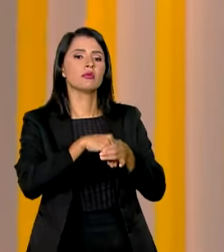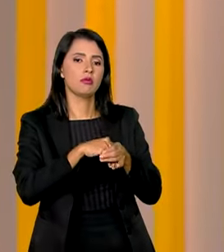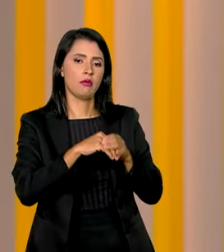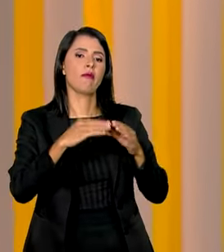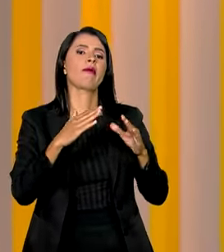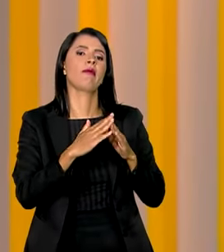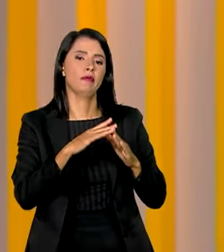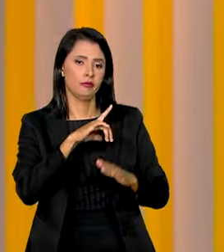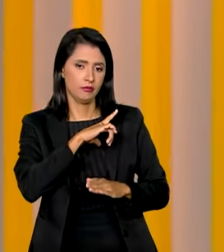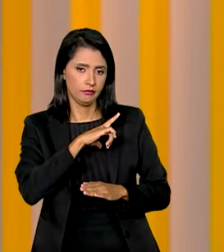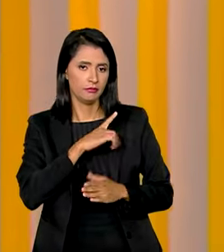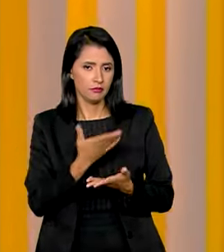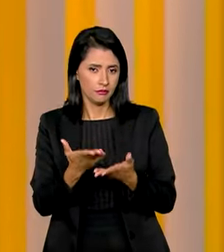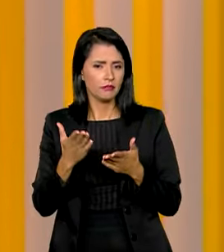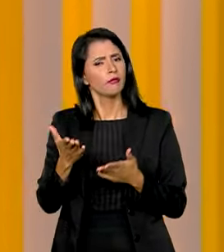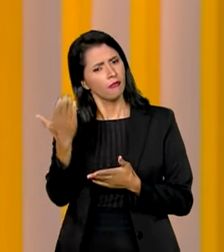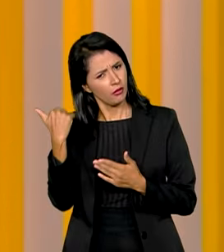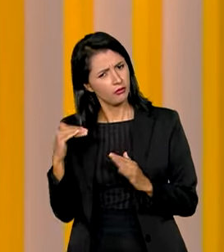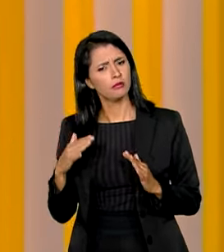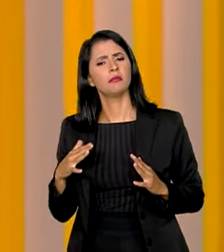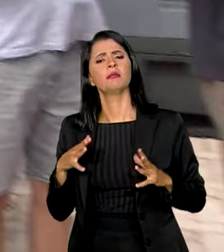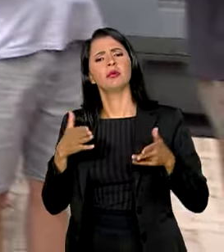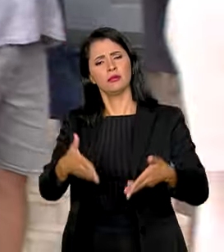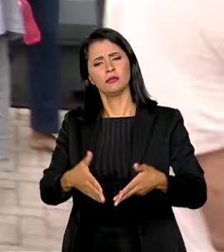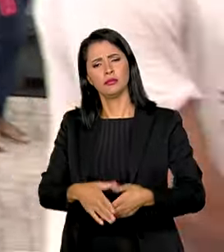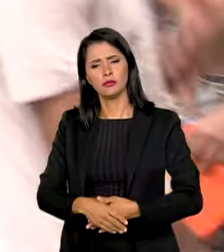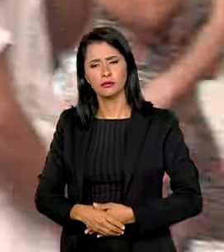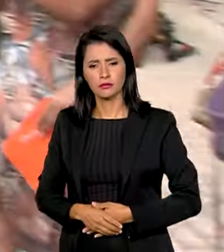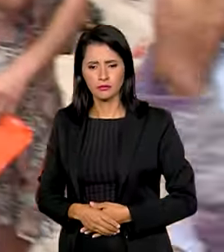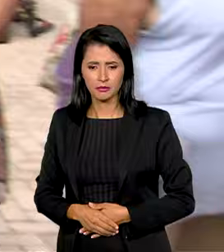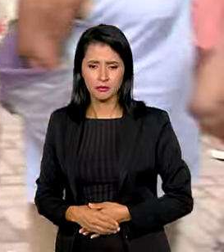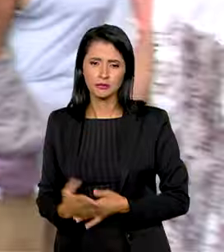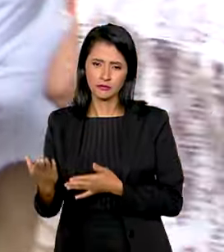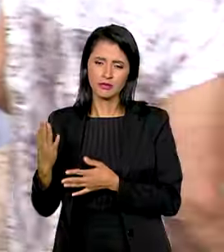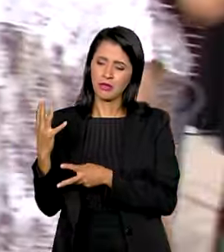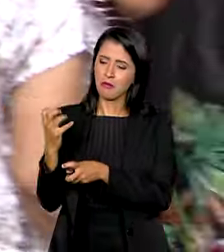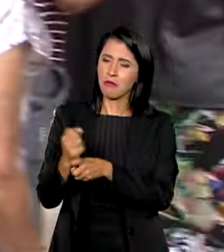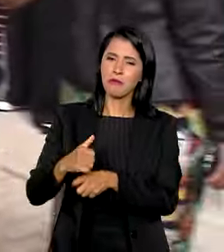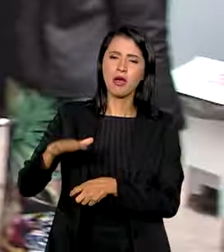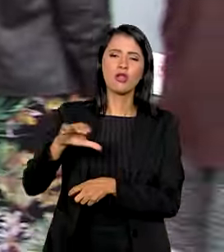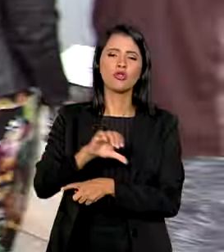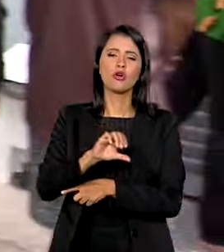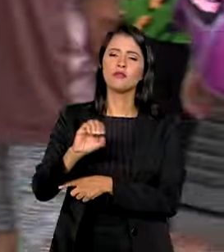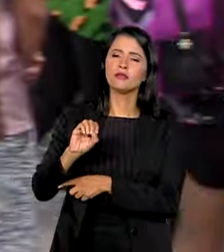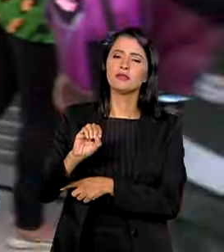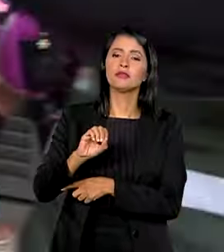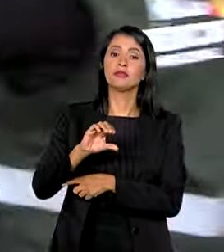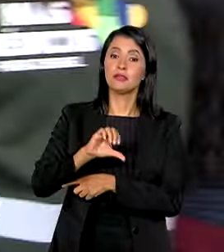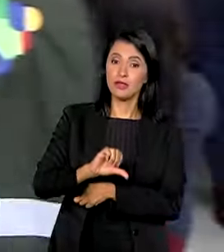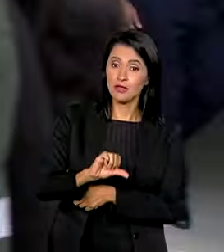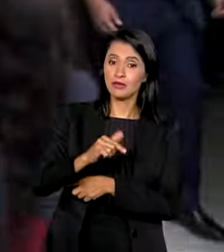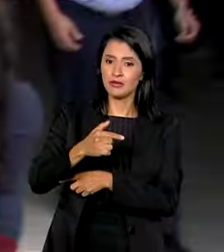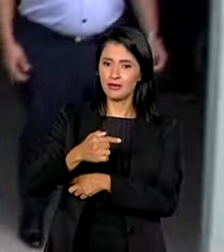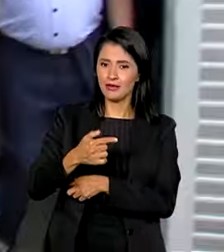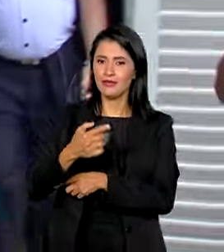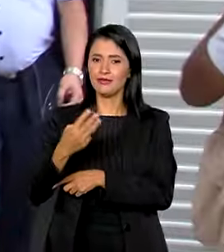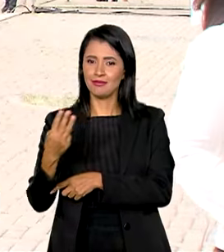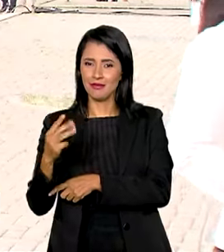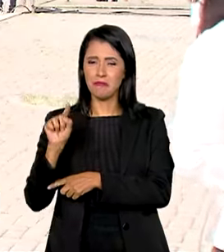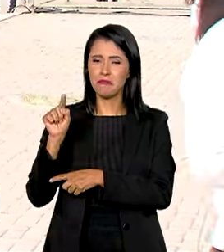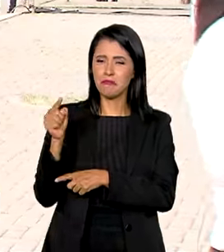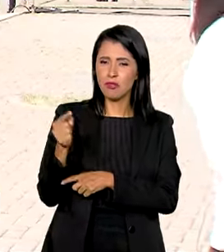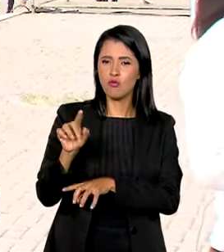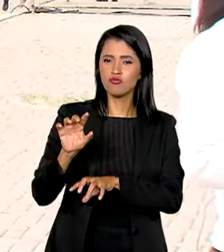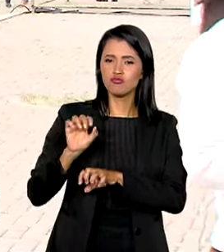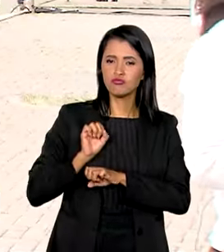nossas casas. Vamos participar! Já são mais de 973 mil casos